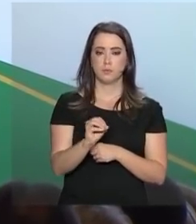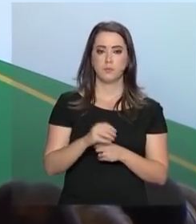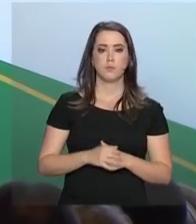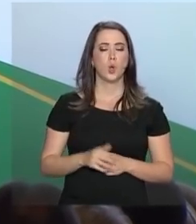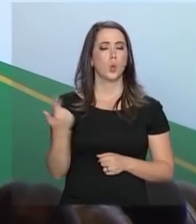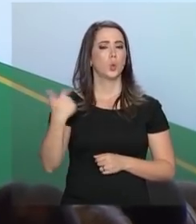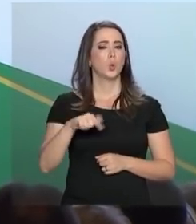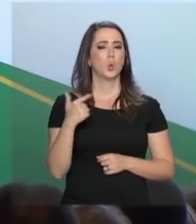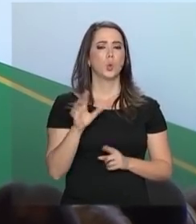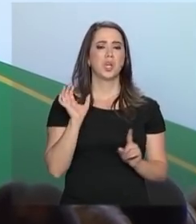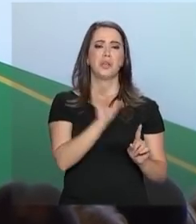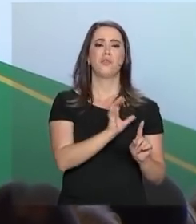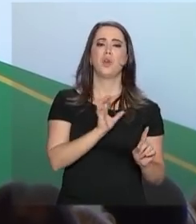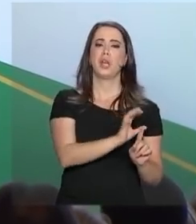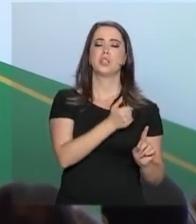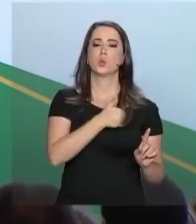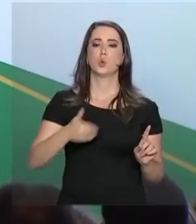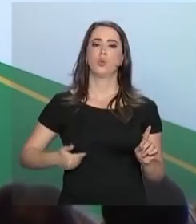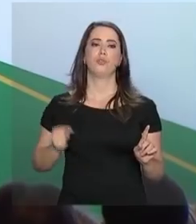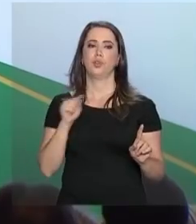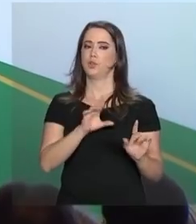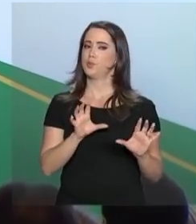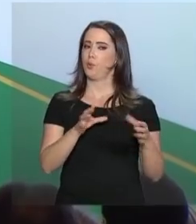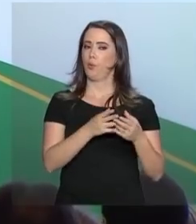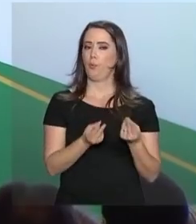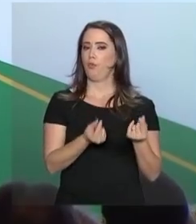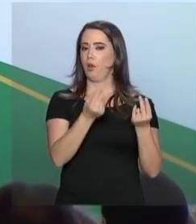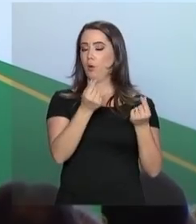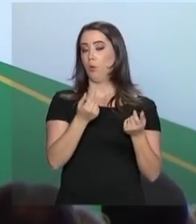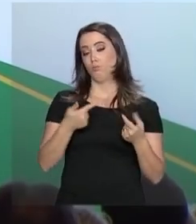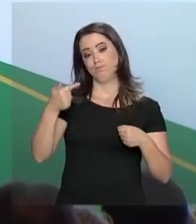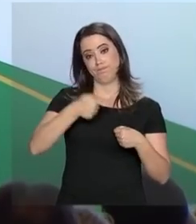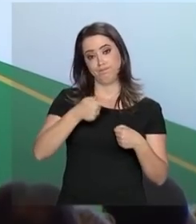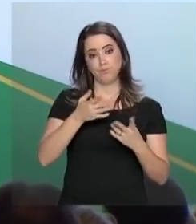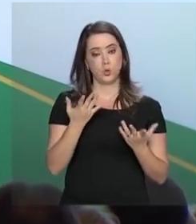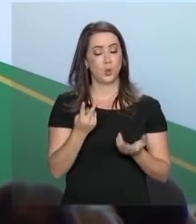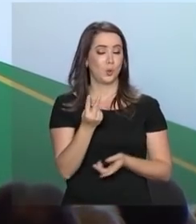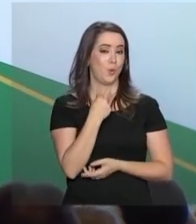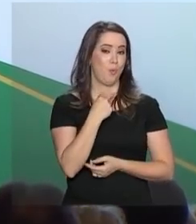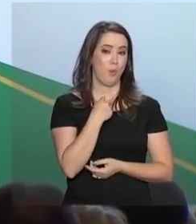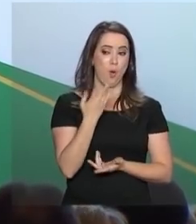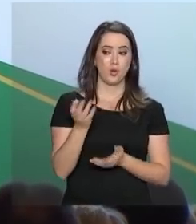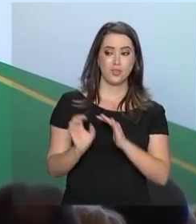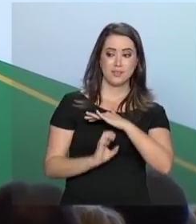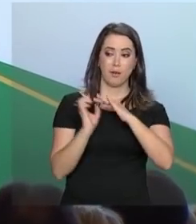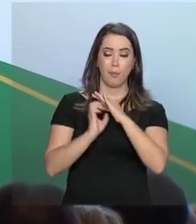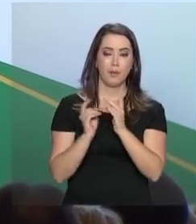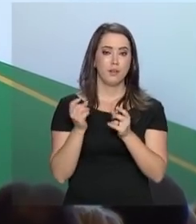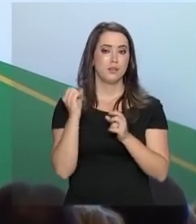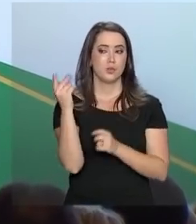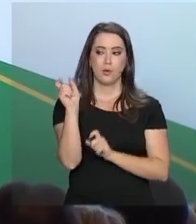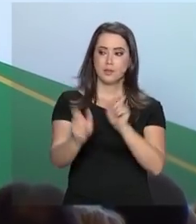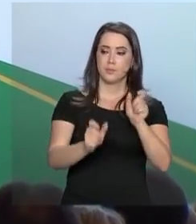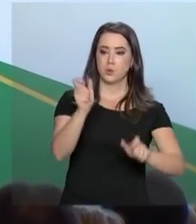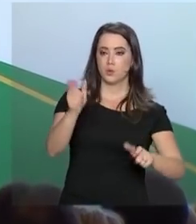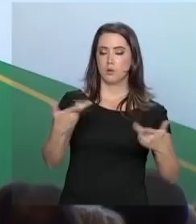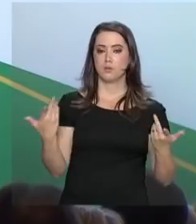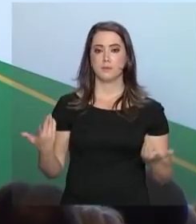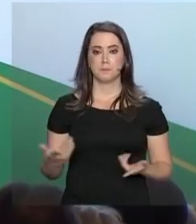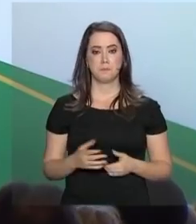Não haverá interferência do governo nessa área. Não é saudável para as empresas nem para as pessoas.